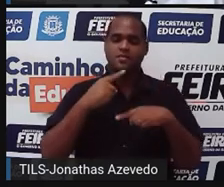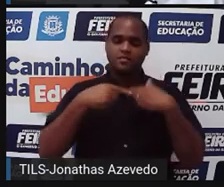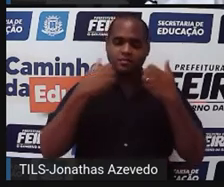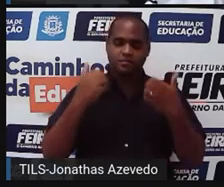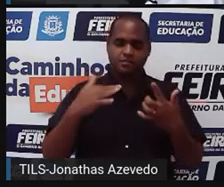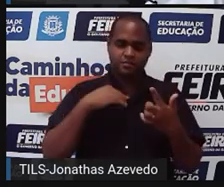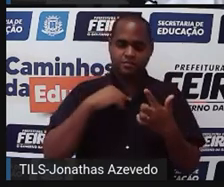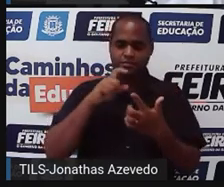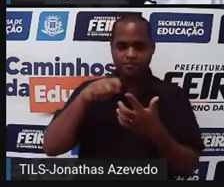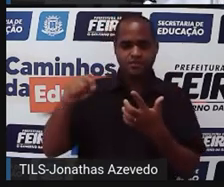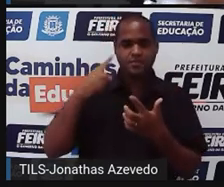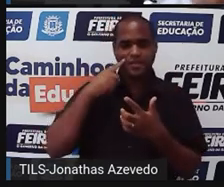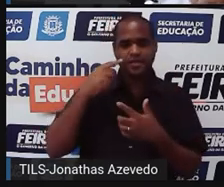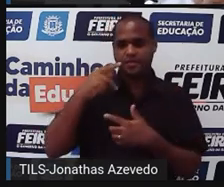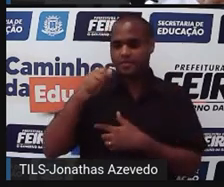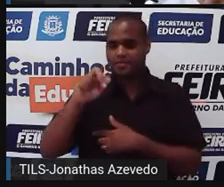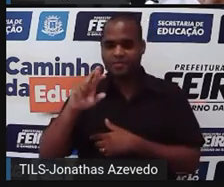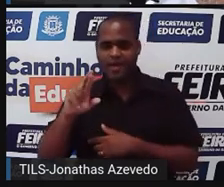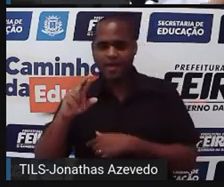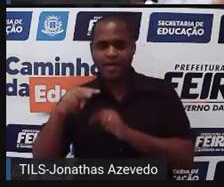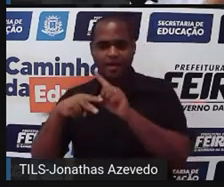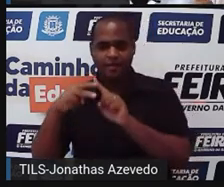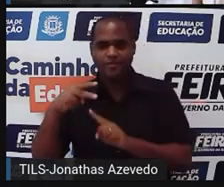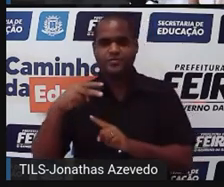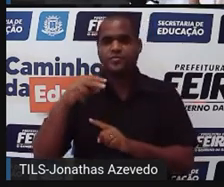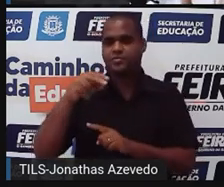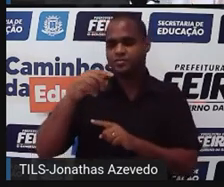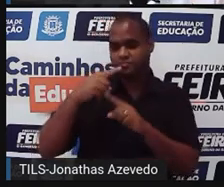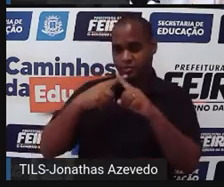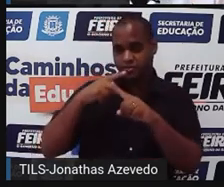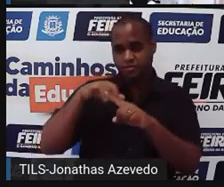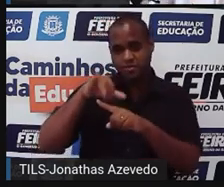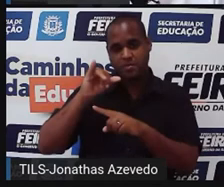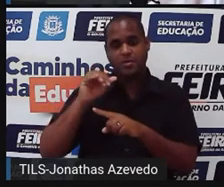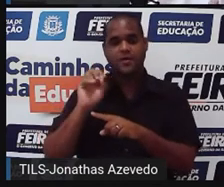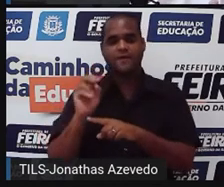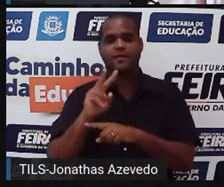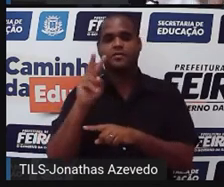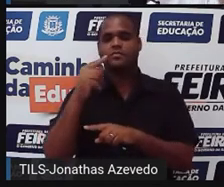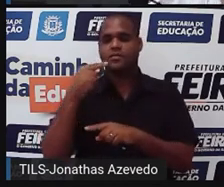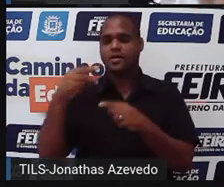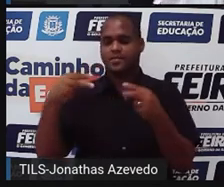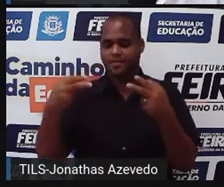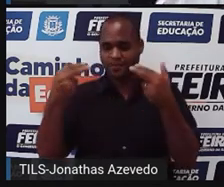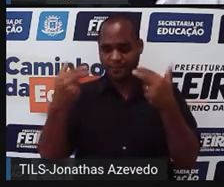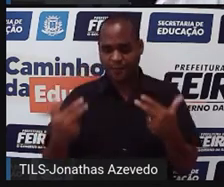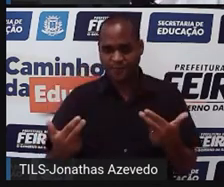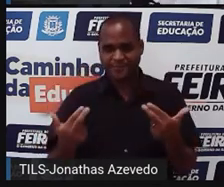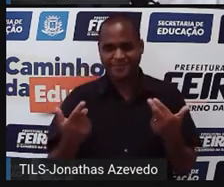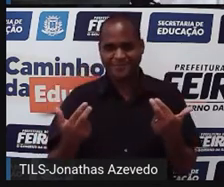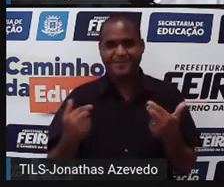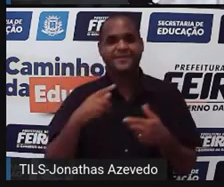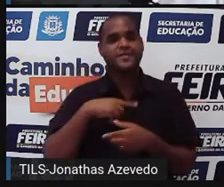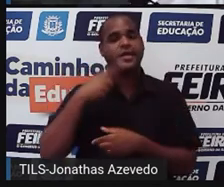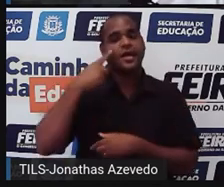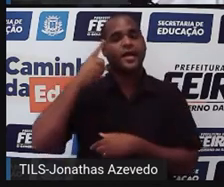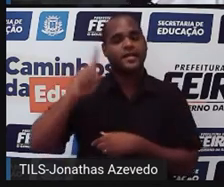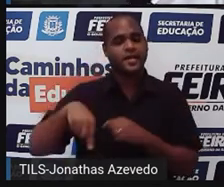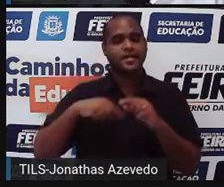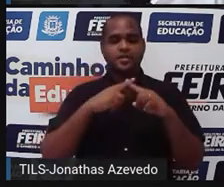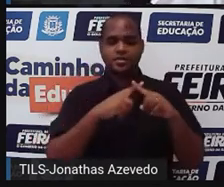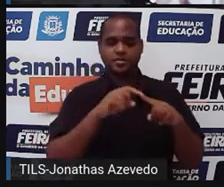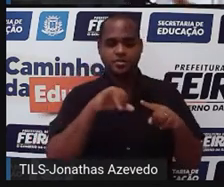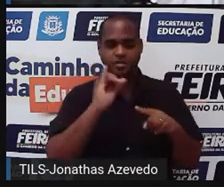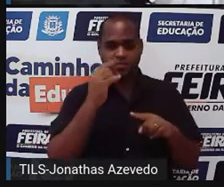escreve na forma de um par. Um valor para x, um valor para y, a gente chama de par ordenado. O primeiro é x, o segundo é